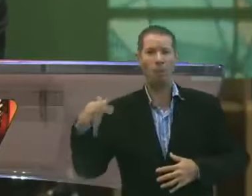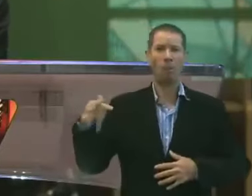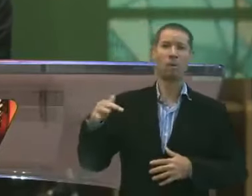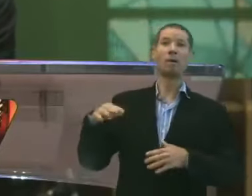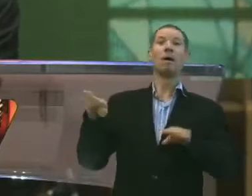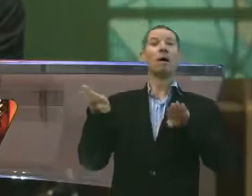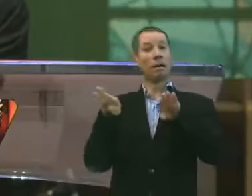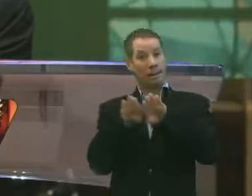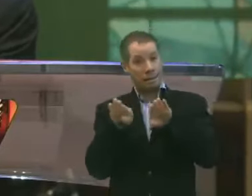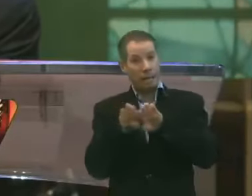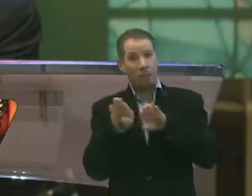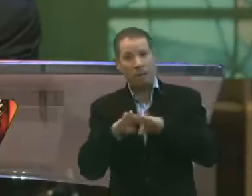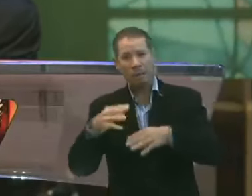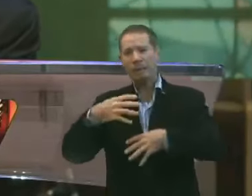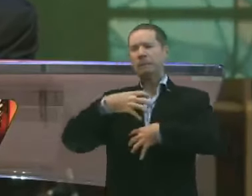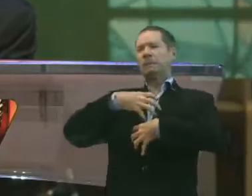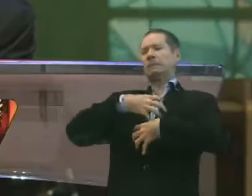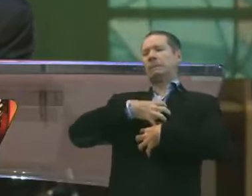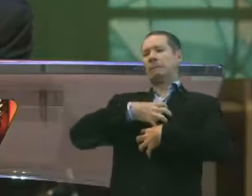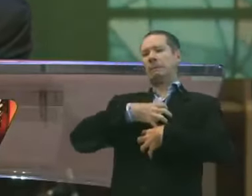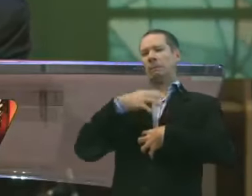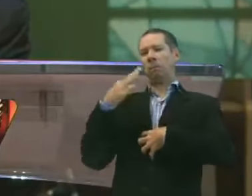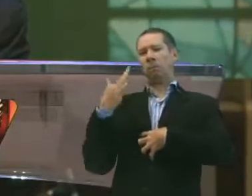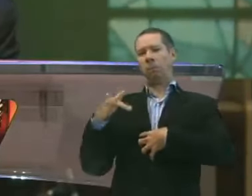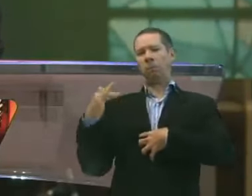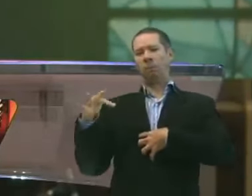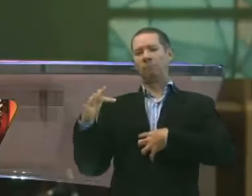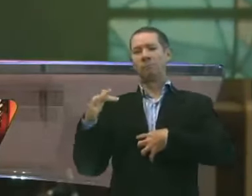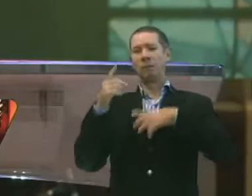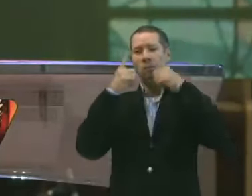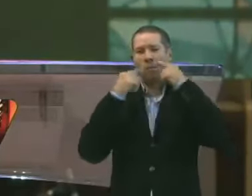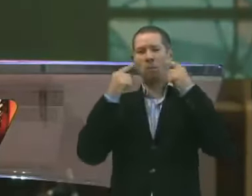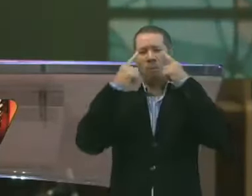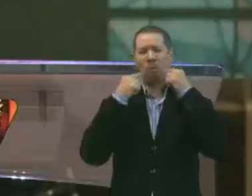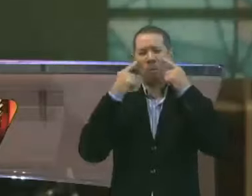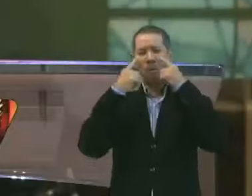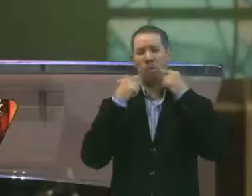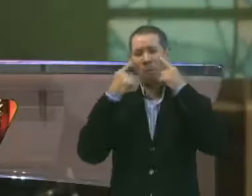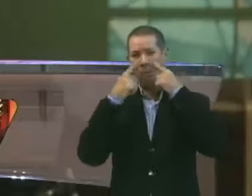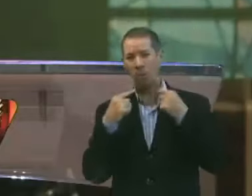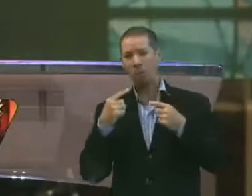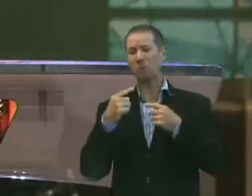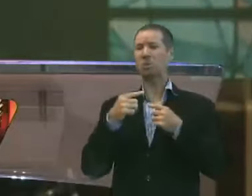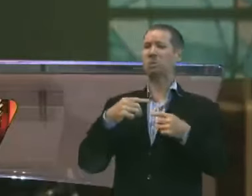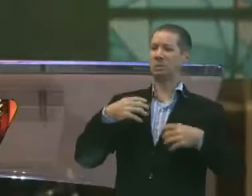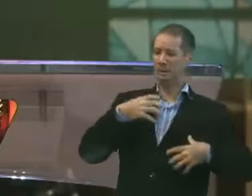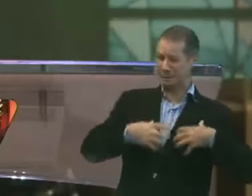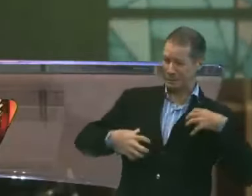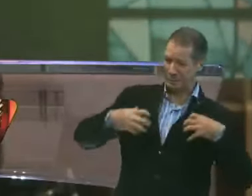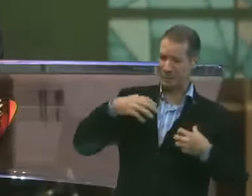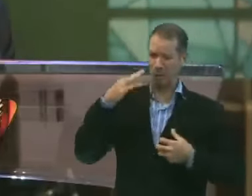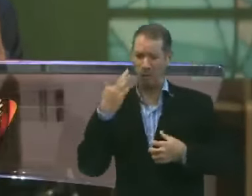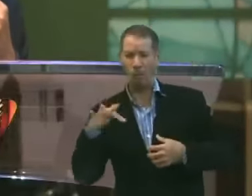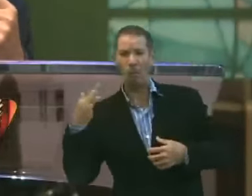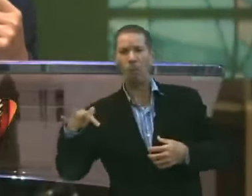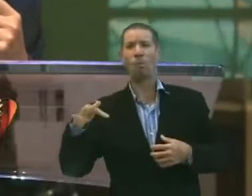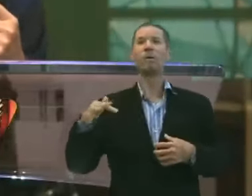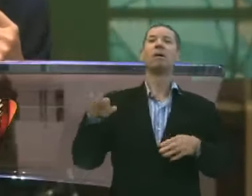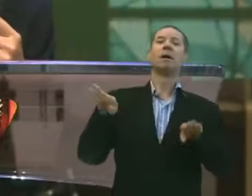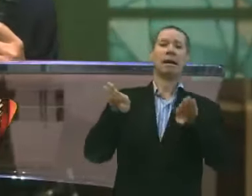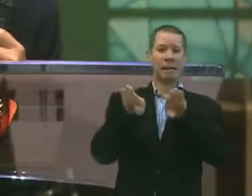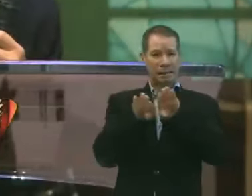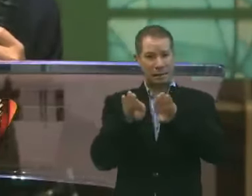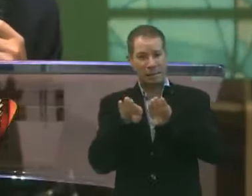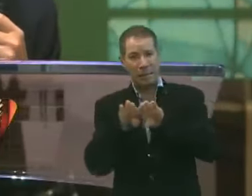também nos machuca. Esse choro, esse lamento, essa dor, também